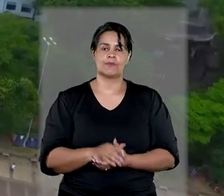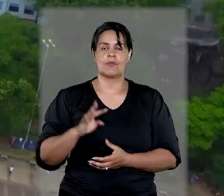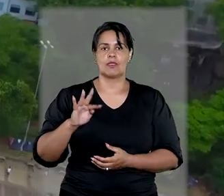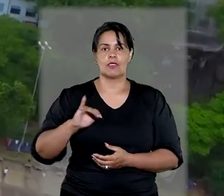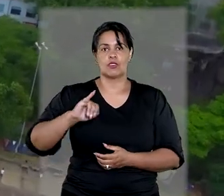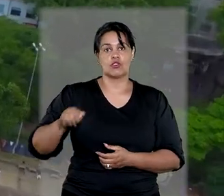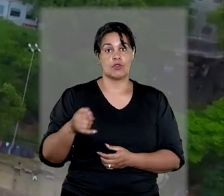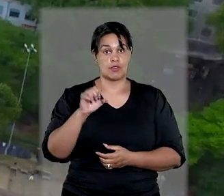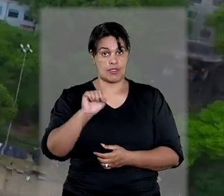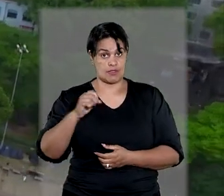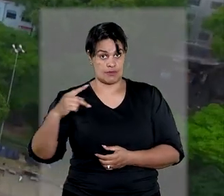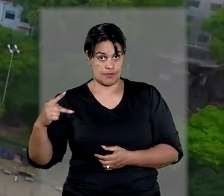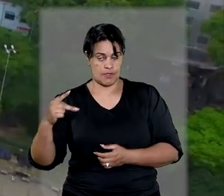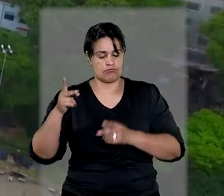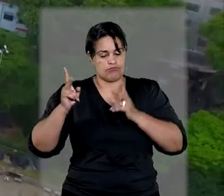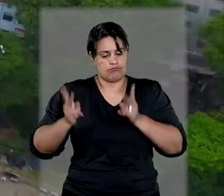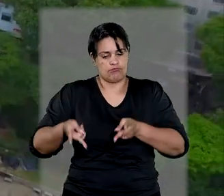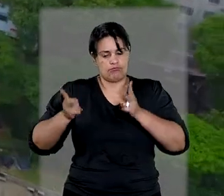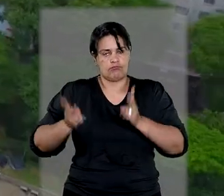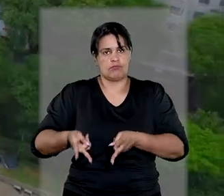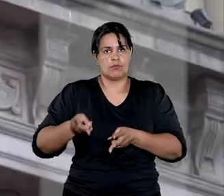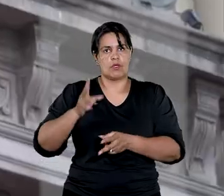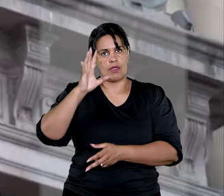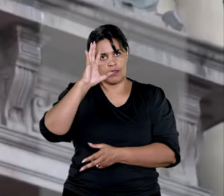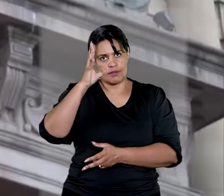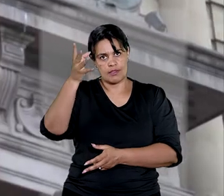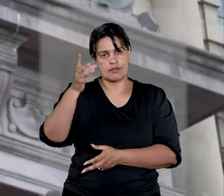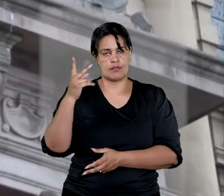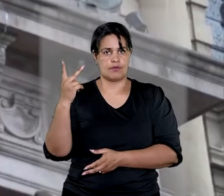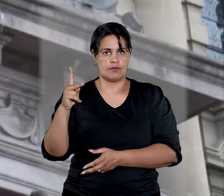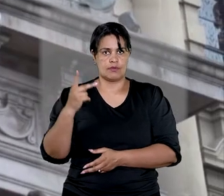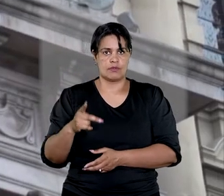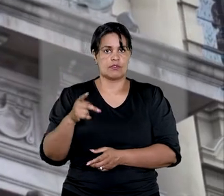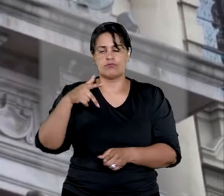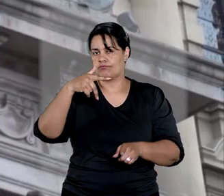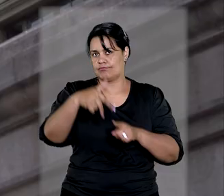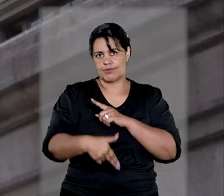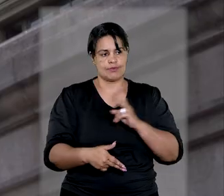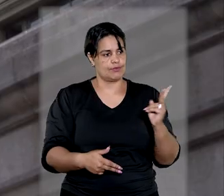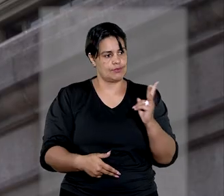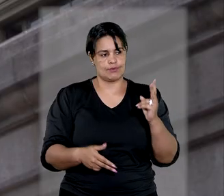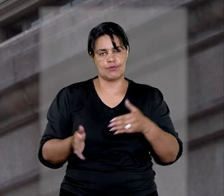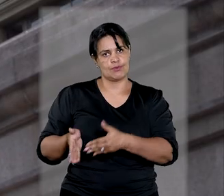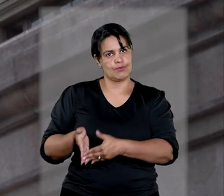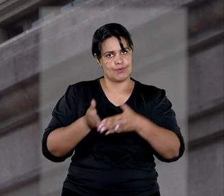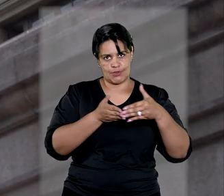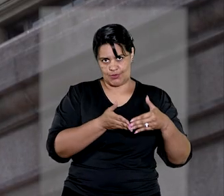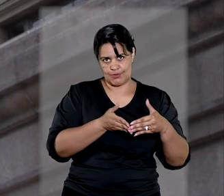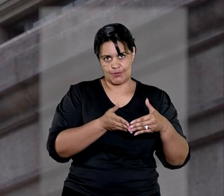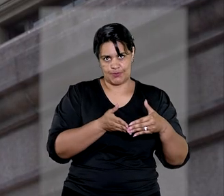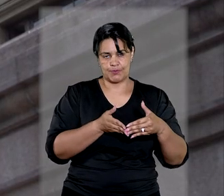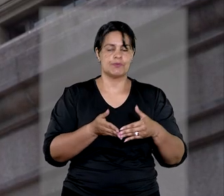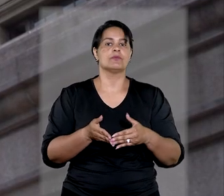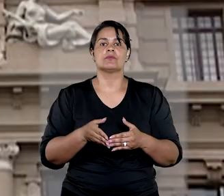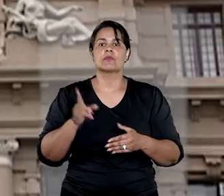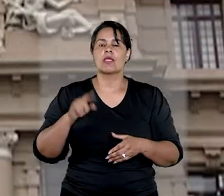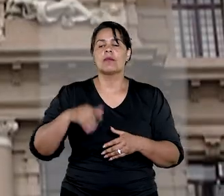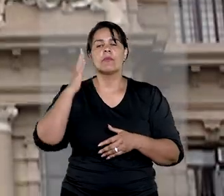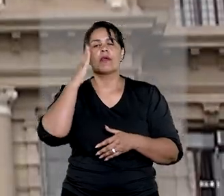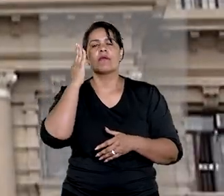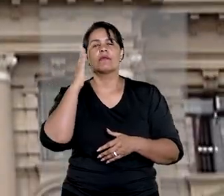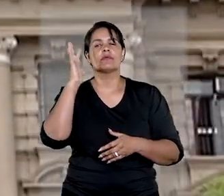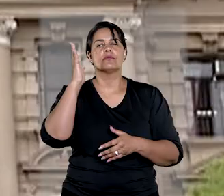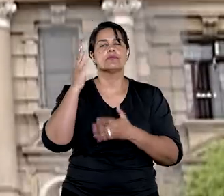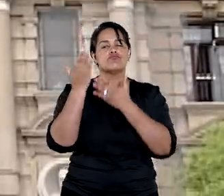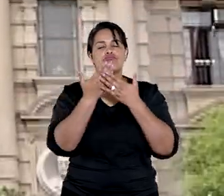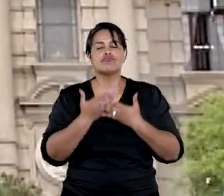de Justiça de São Paulo manteve a decisão de primeira instância que indeferiu o pedido de produção de provas para apurar o excesso e o